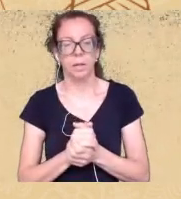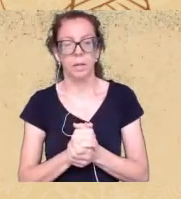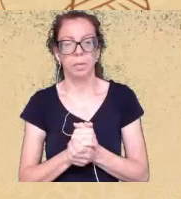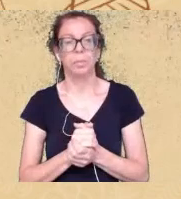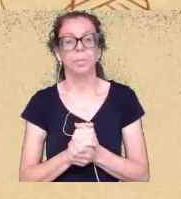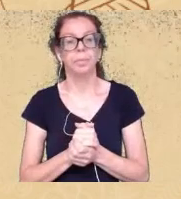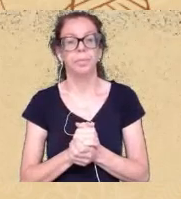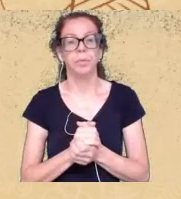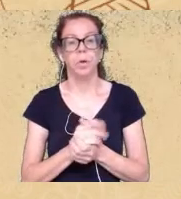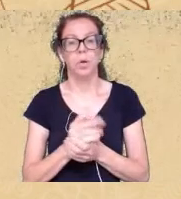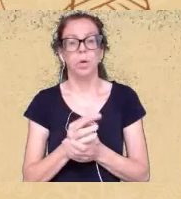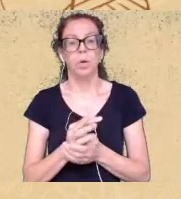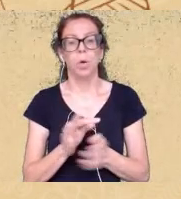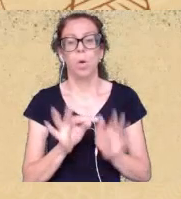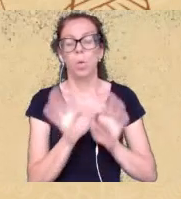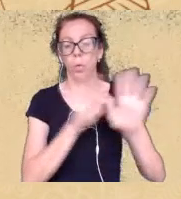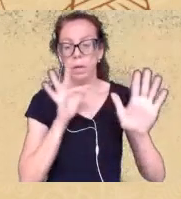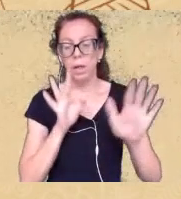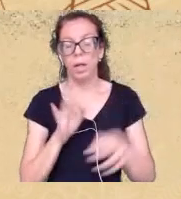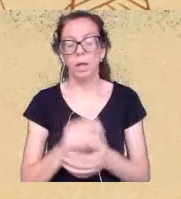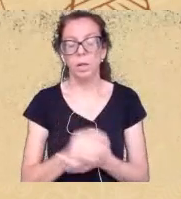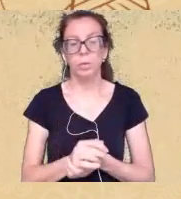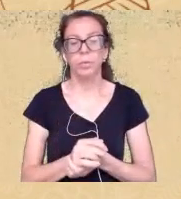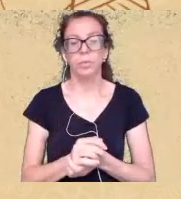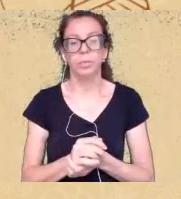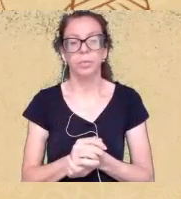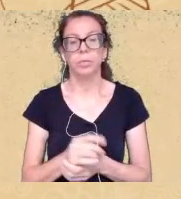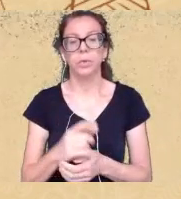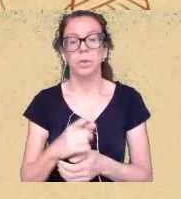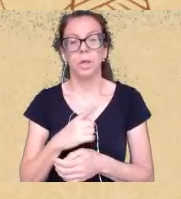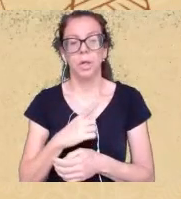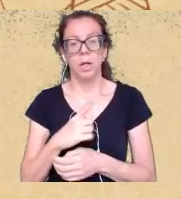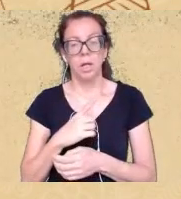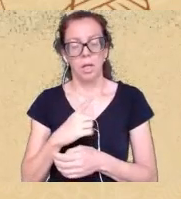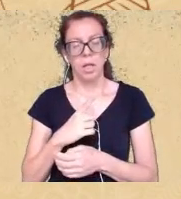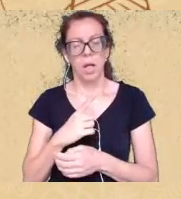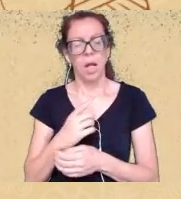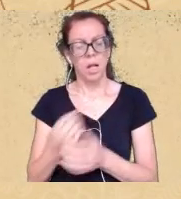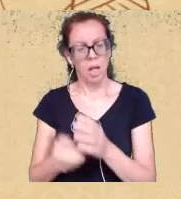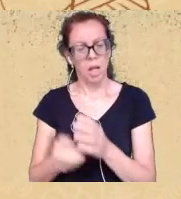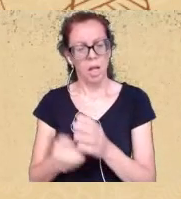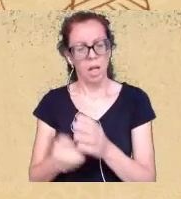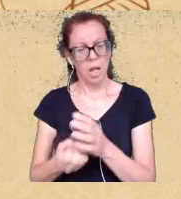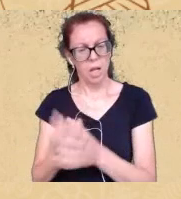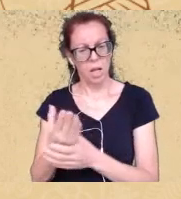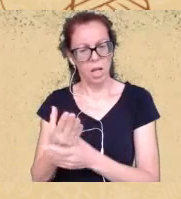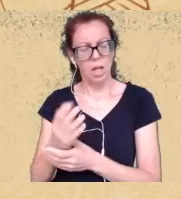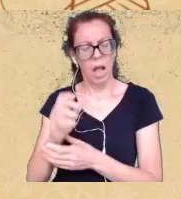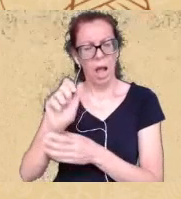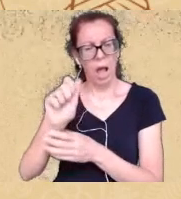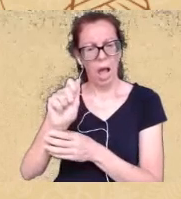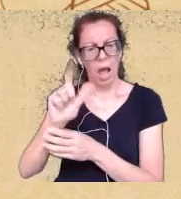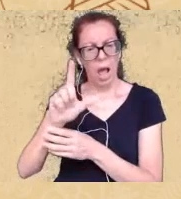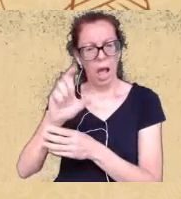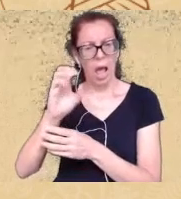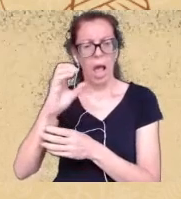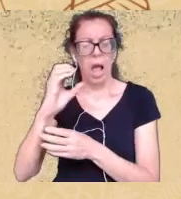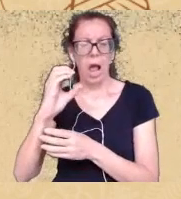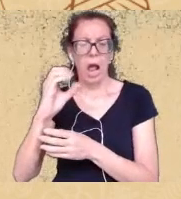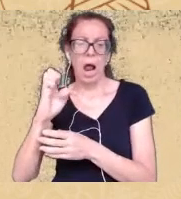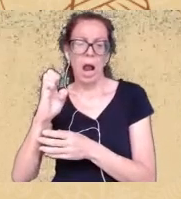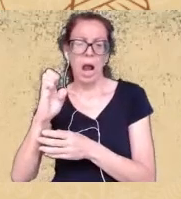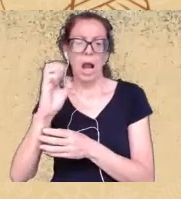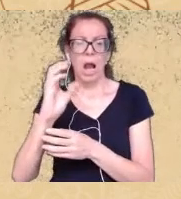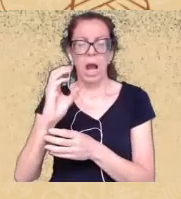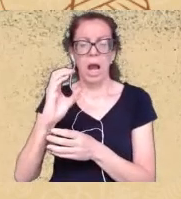existe a epistemologia do alecrim? existe o alecrim ele tem várias folhinhas várias